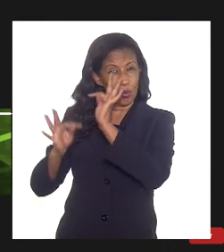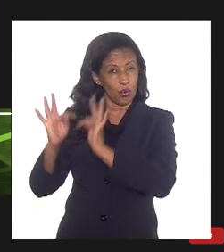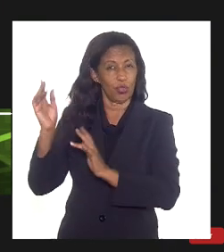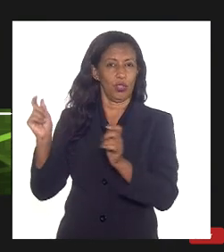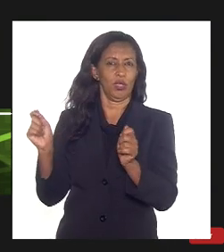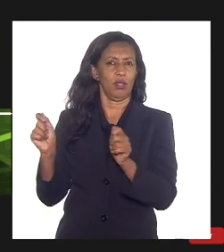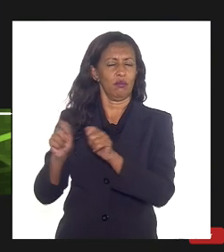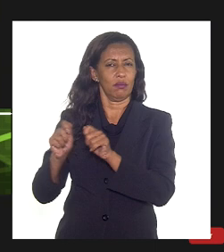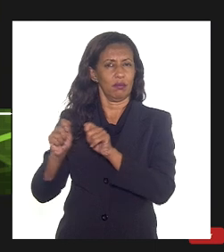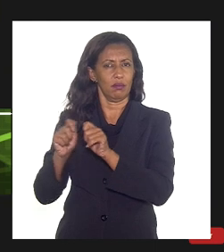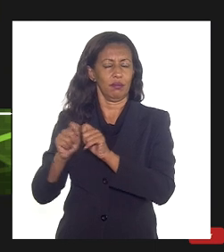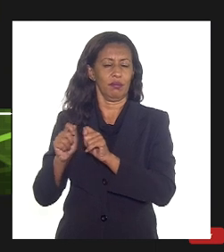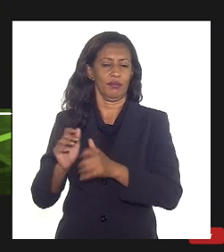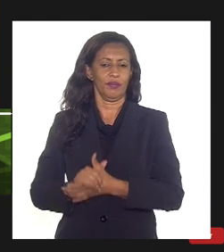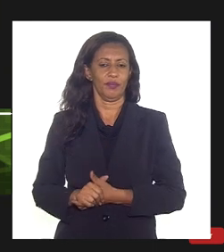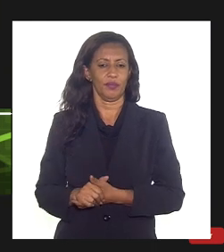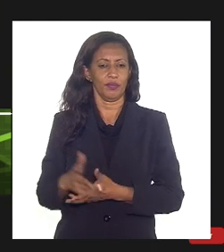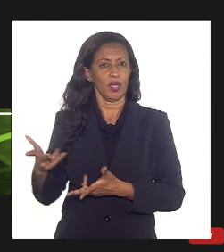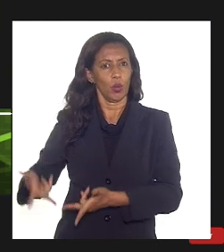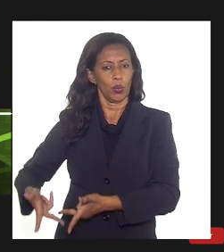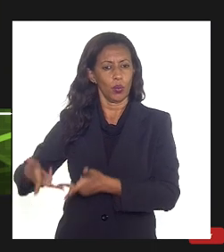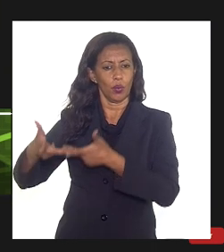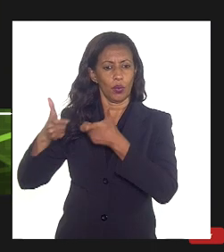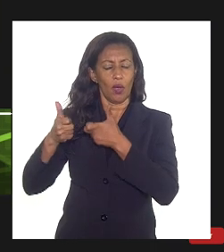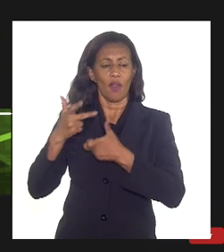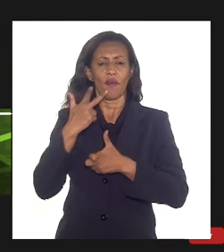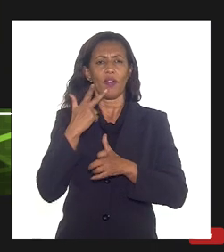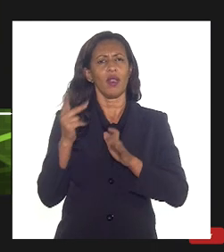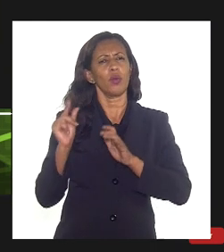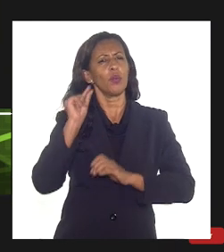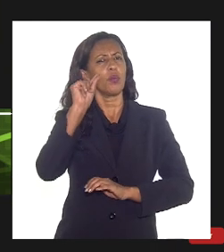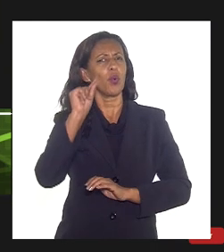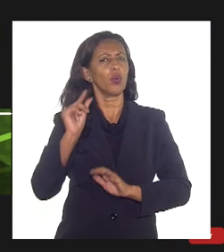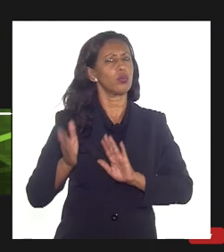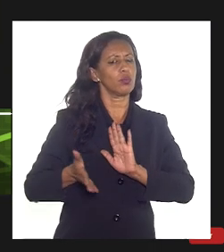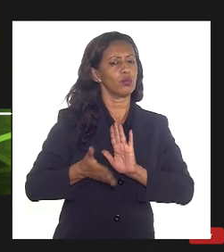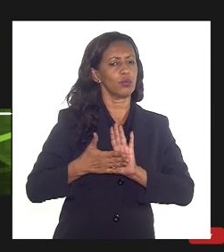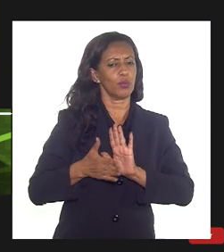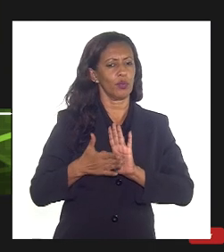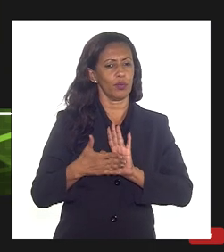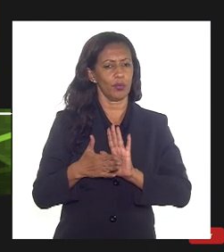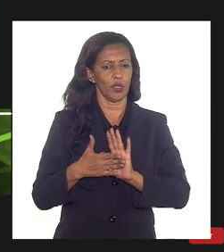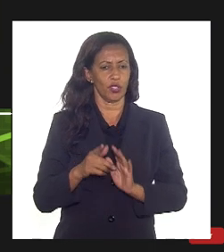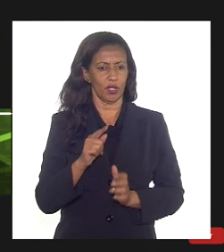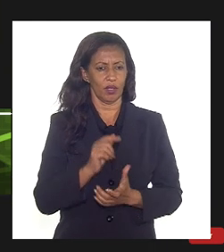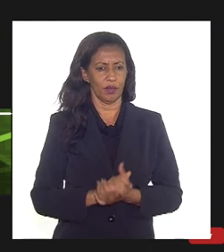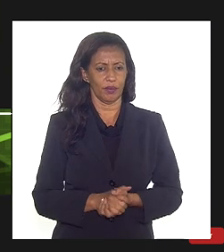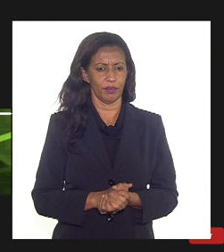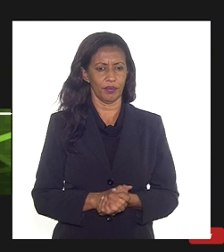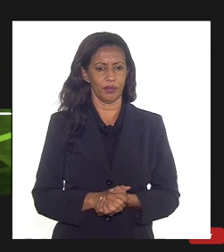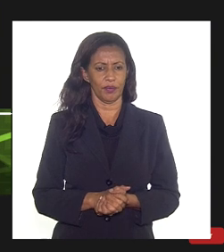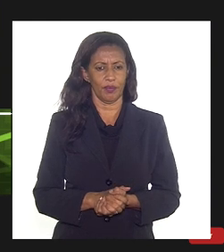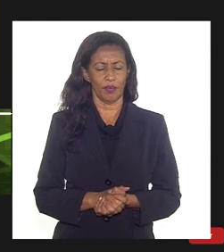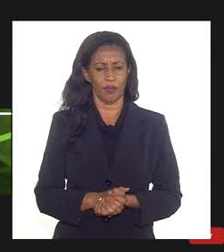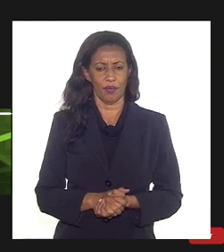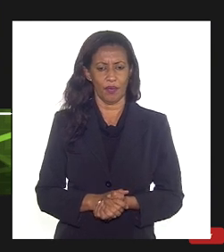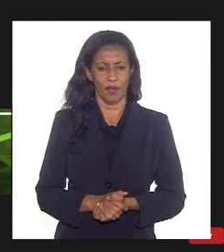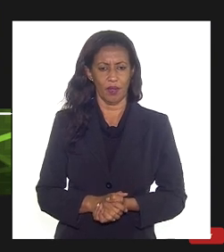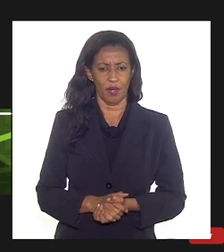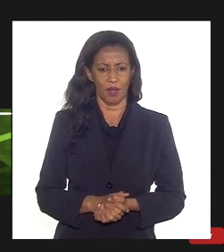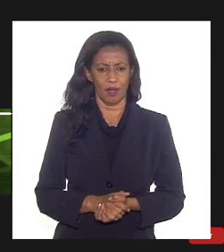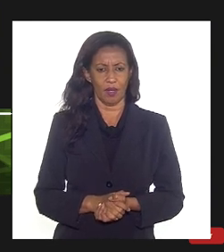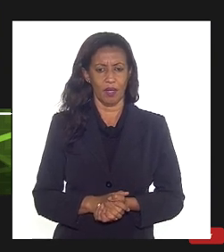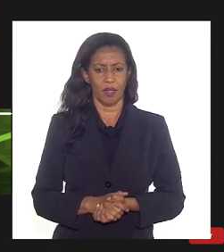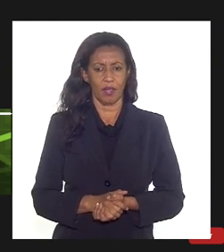ar falando um pouquinho de um projeto de IP um tipo de projeto de IP e aí fala muito com essa